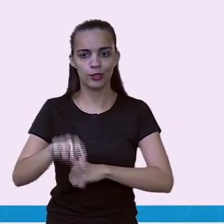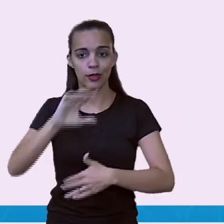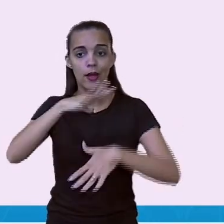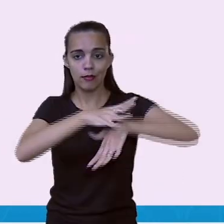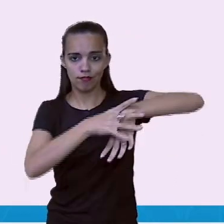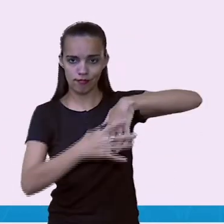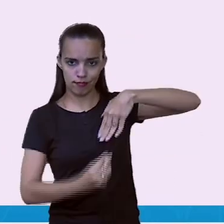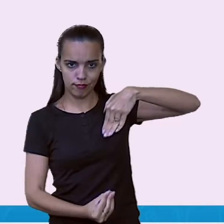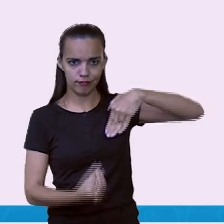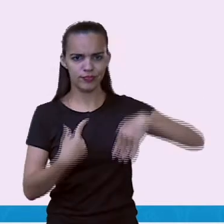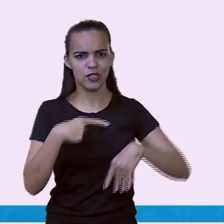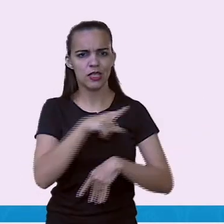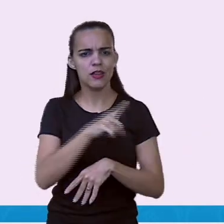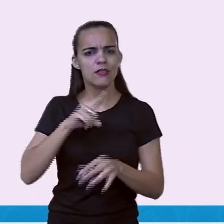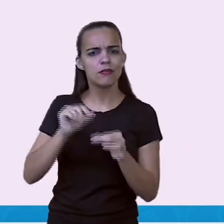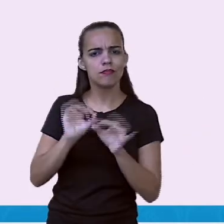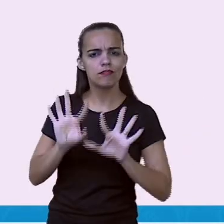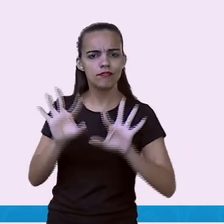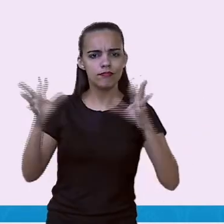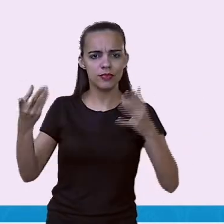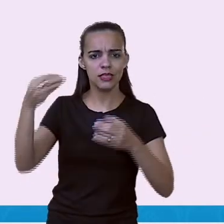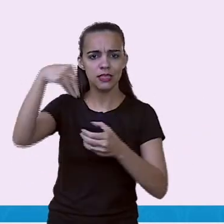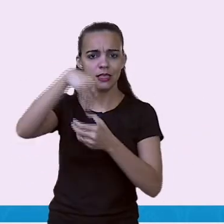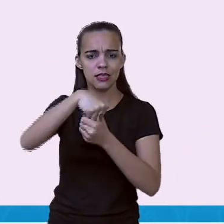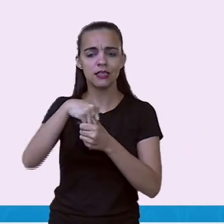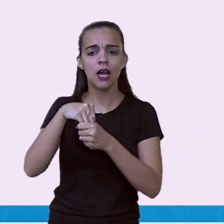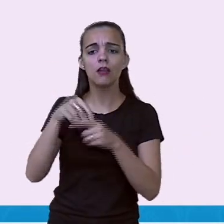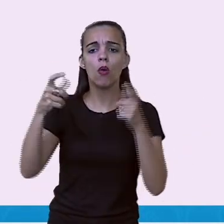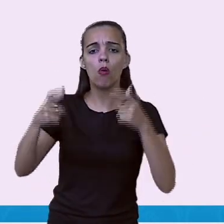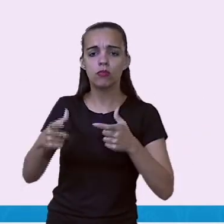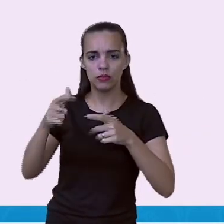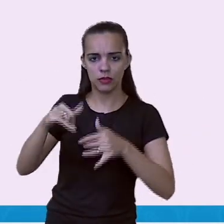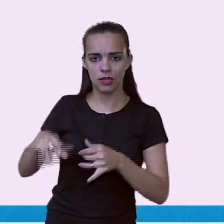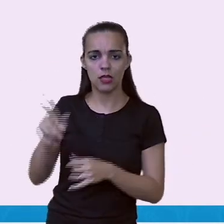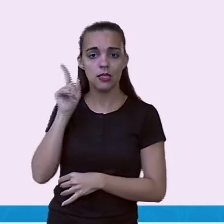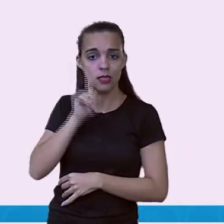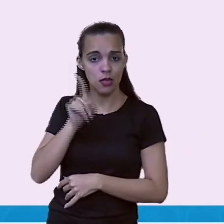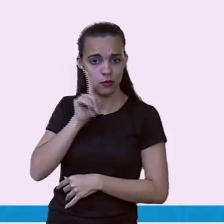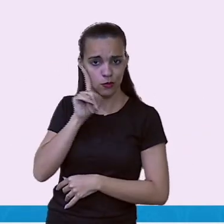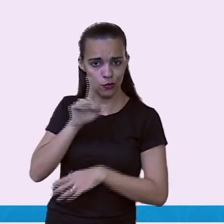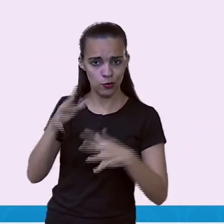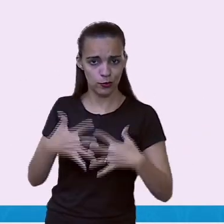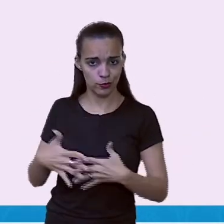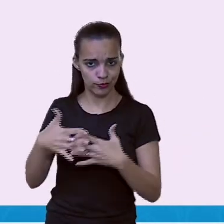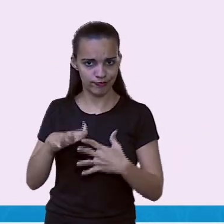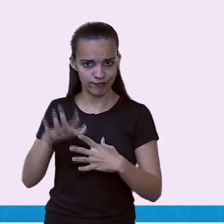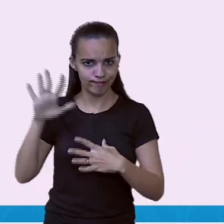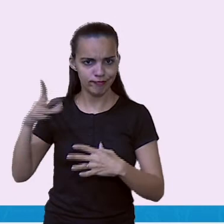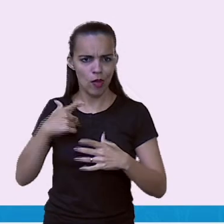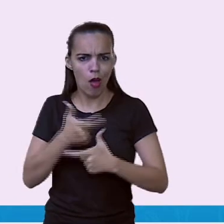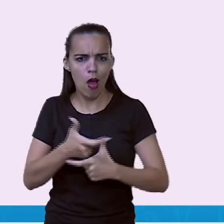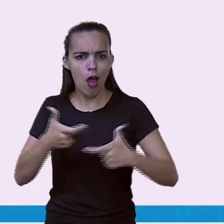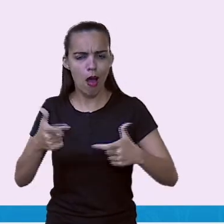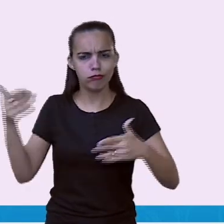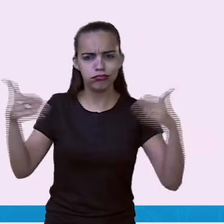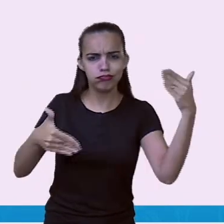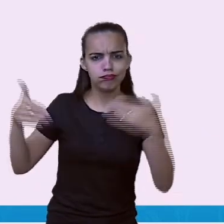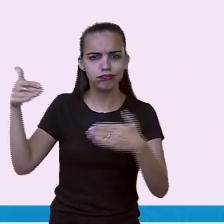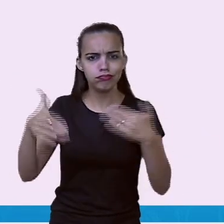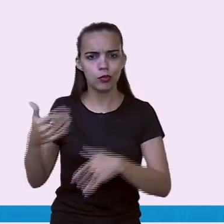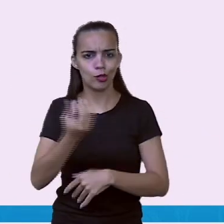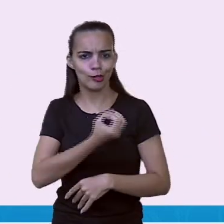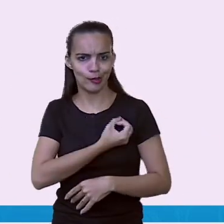participaram pela primeira vez 16 seleções. Foi uma celebração magnífica, no qual se